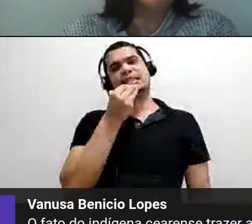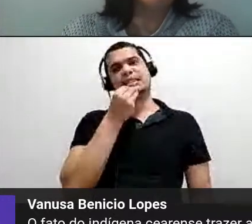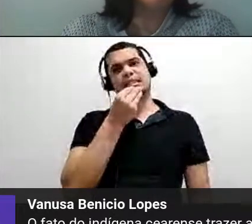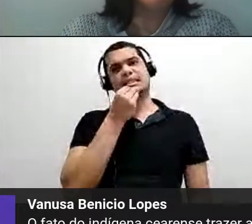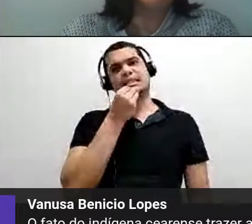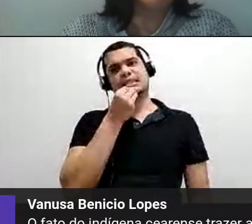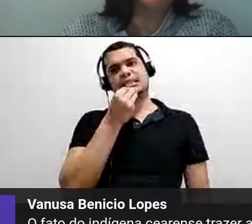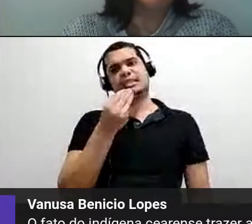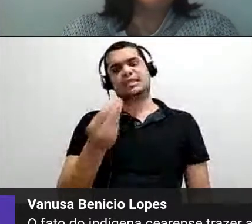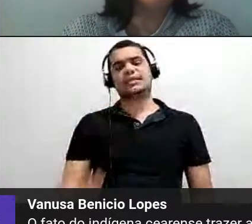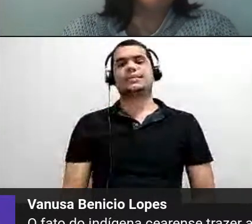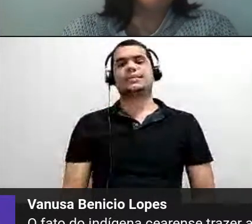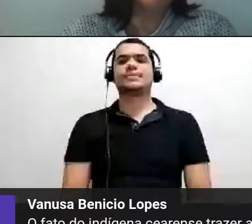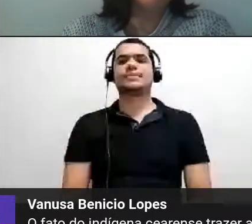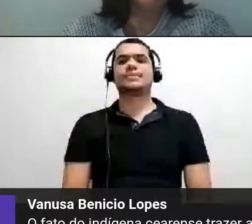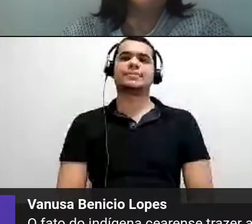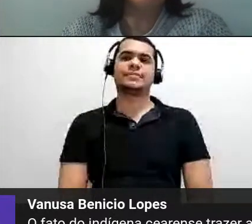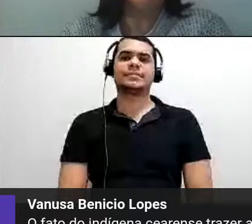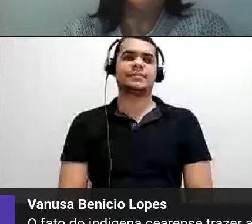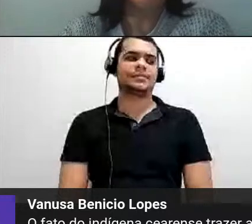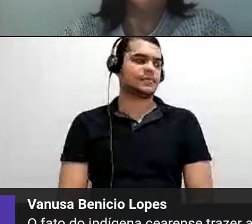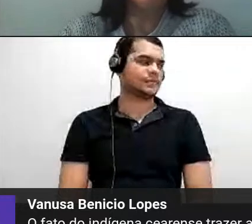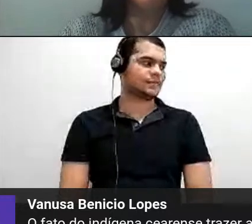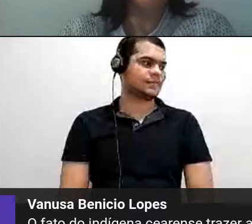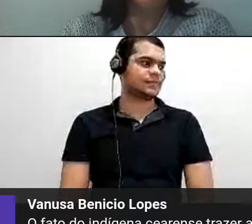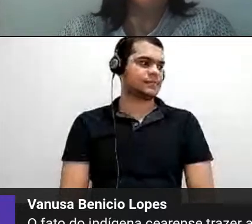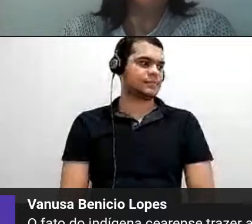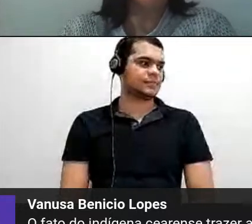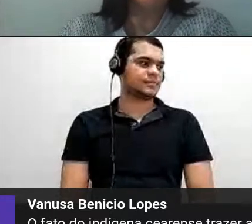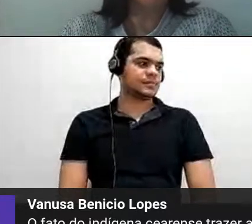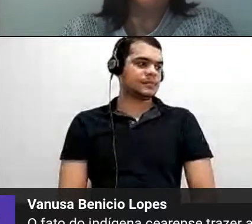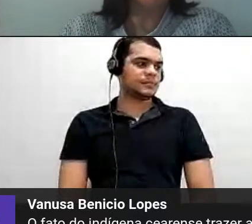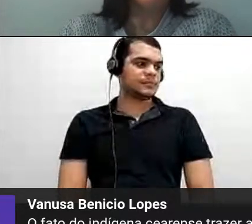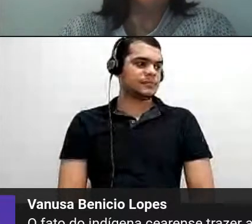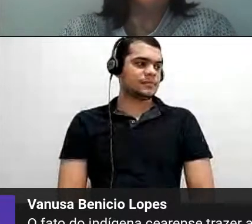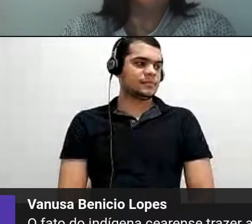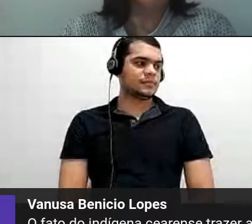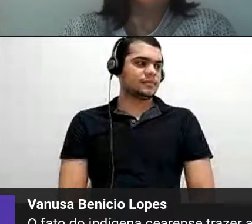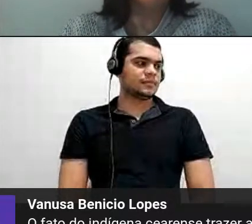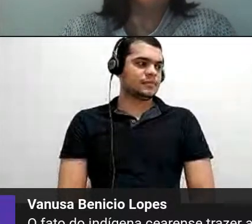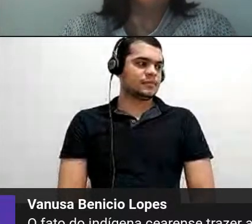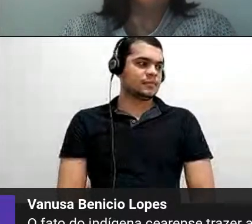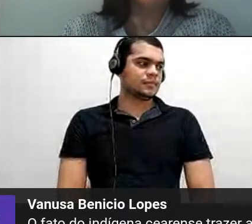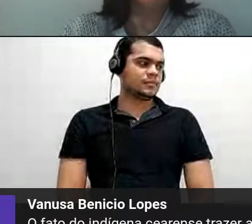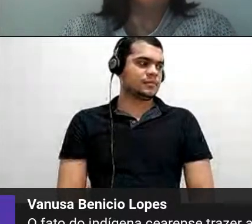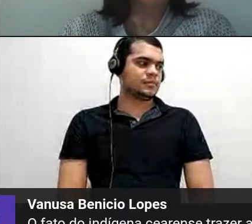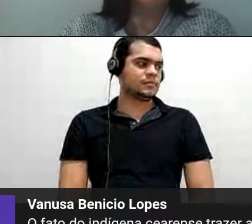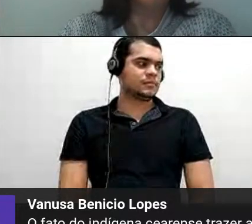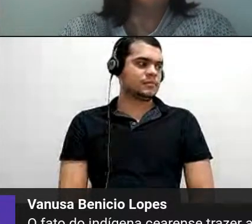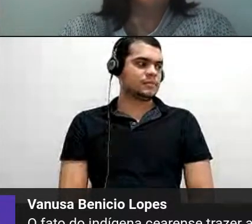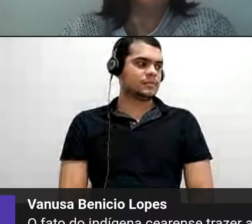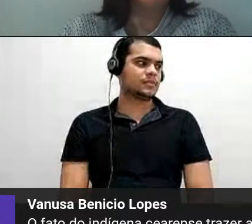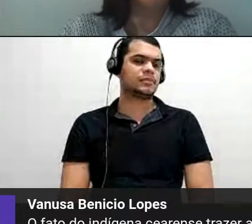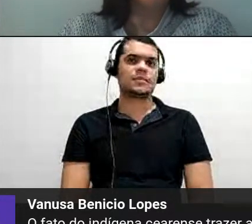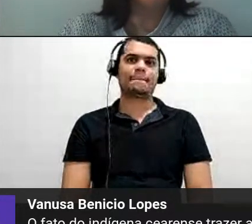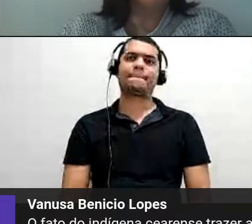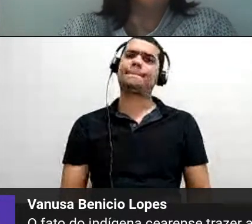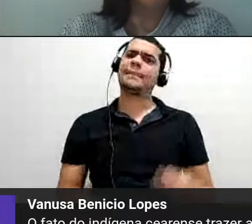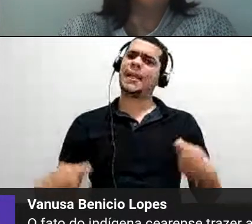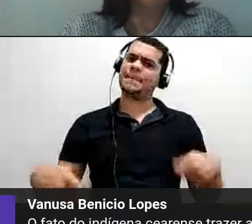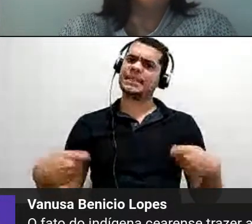espaços no... falar nesses espaços, né? ter nossa voz nesses espaços. É mais do que